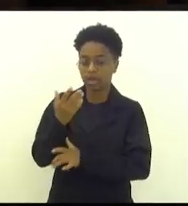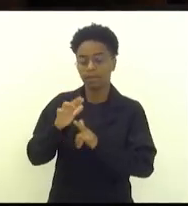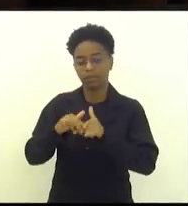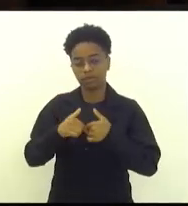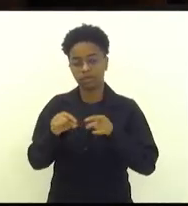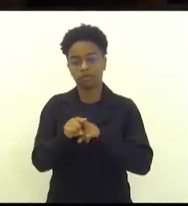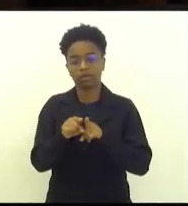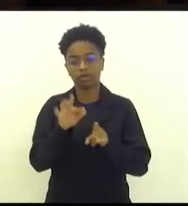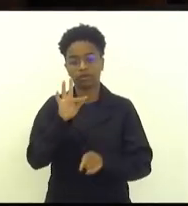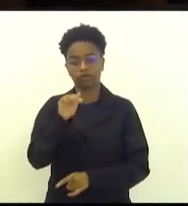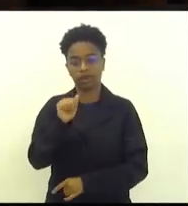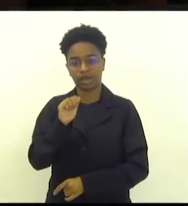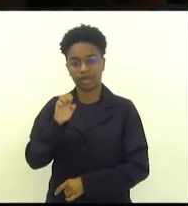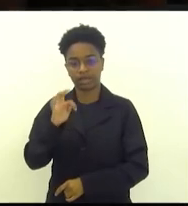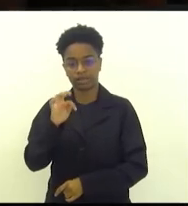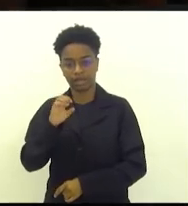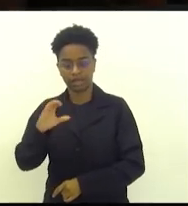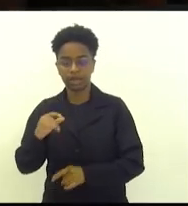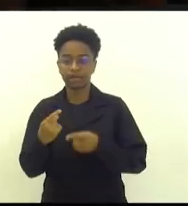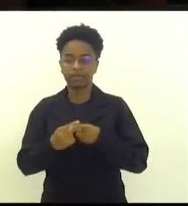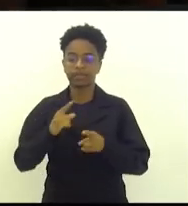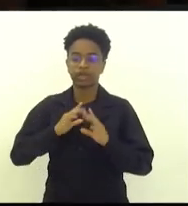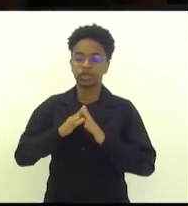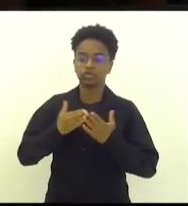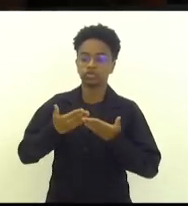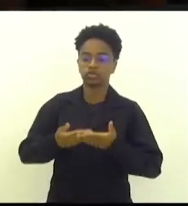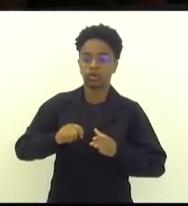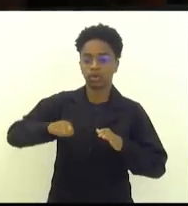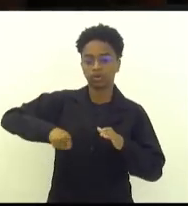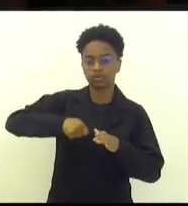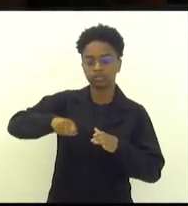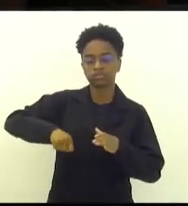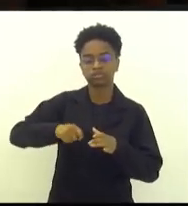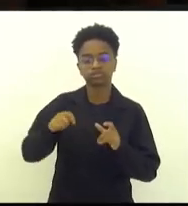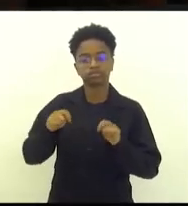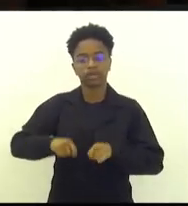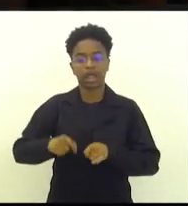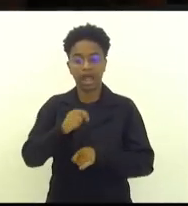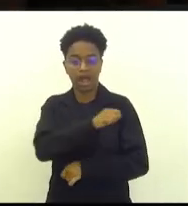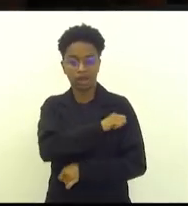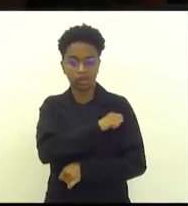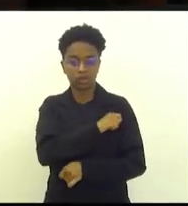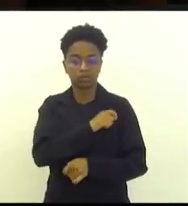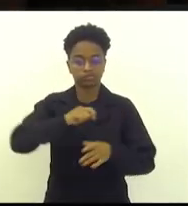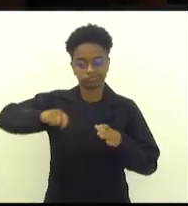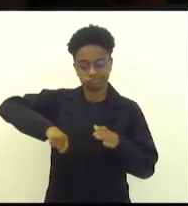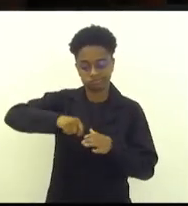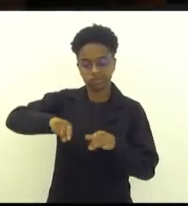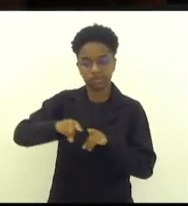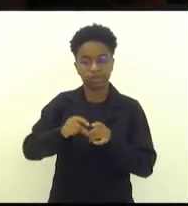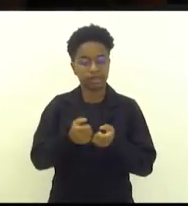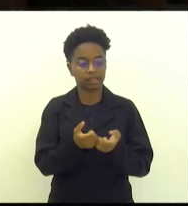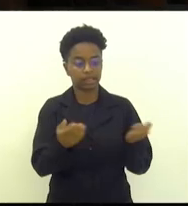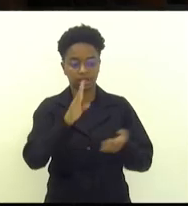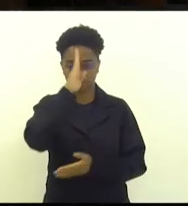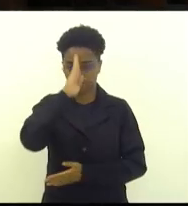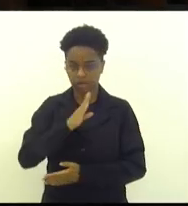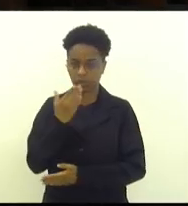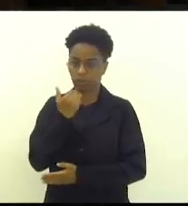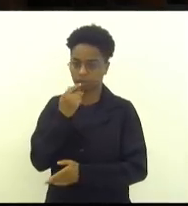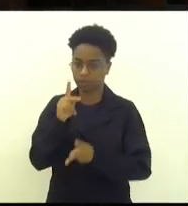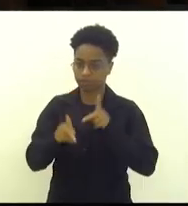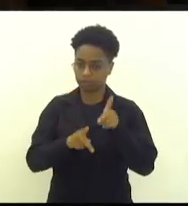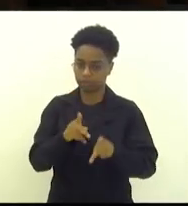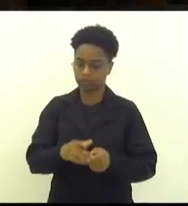gastronomia, enfim, que os alunos produzem o alimento para que o povo possa almoçar gratuitamente naquele